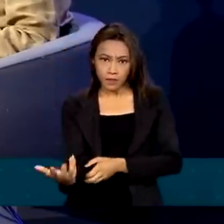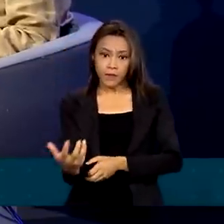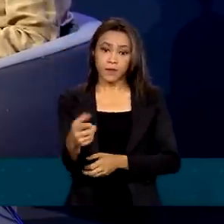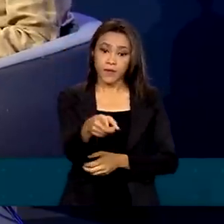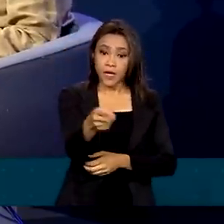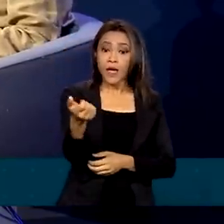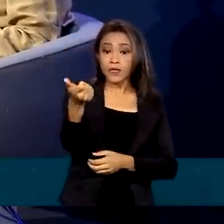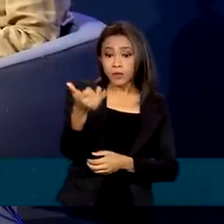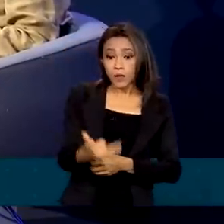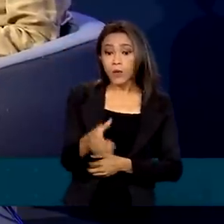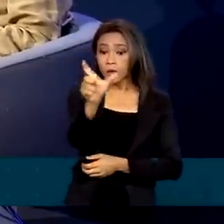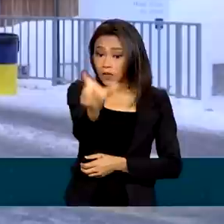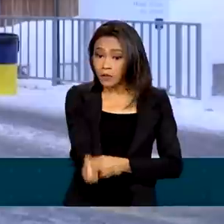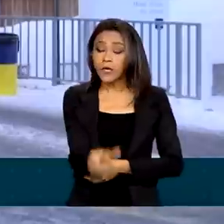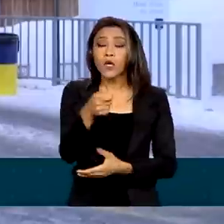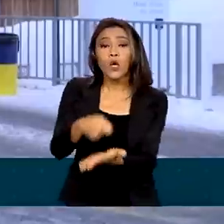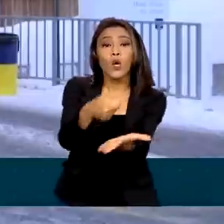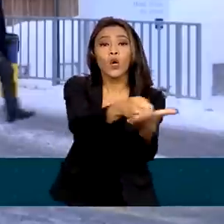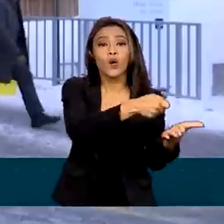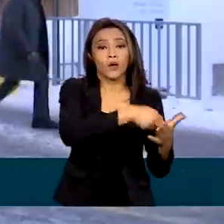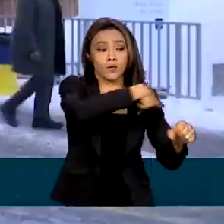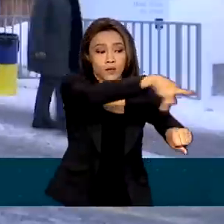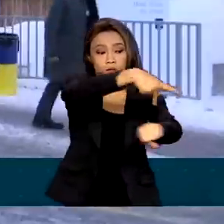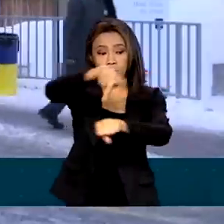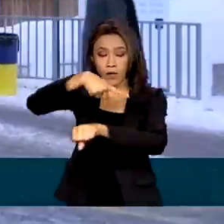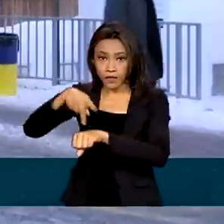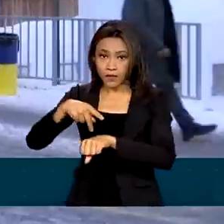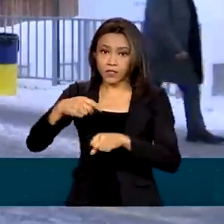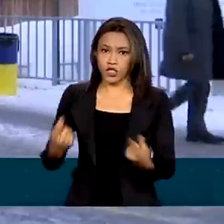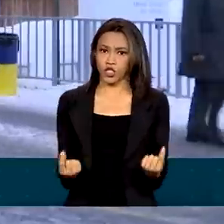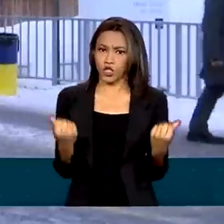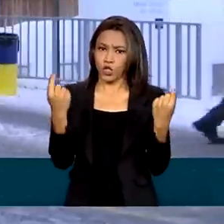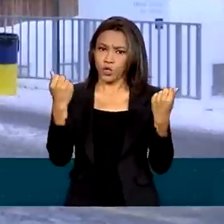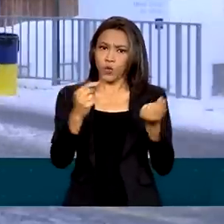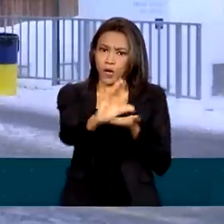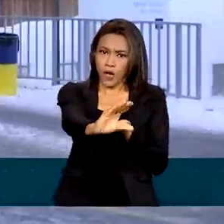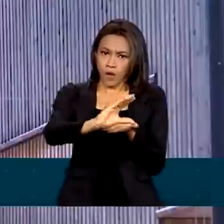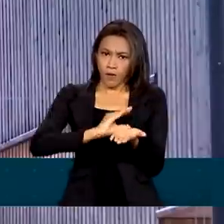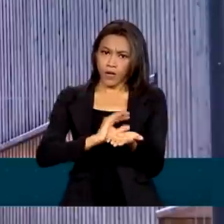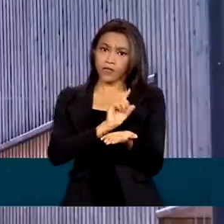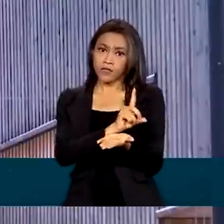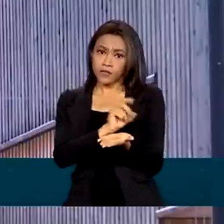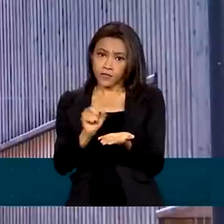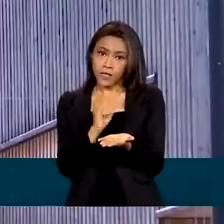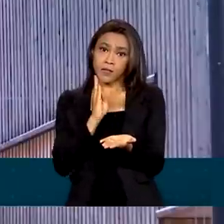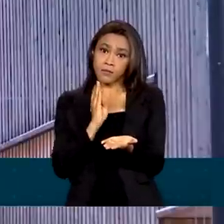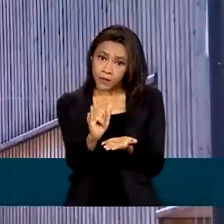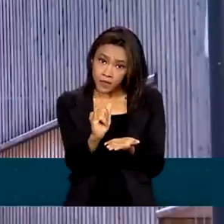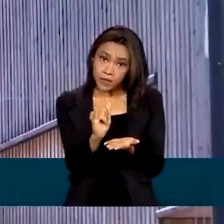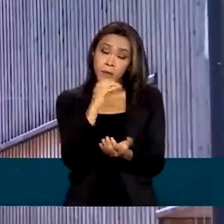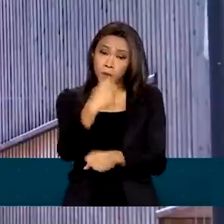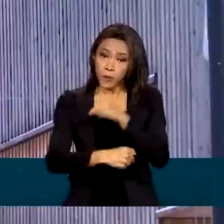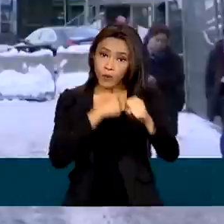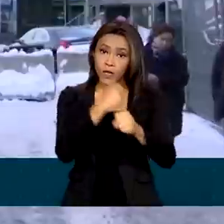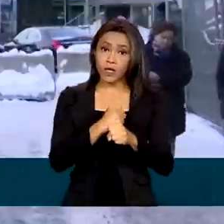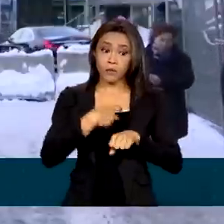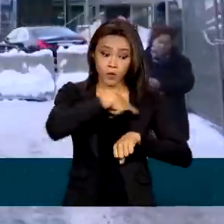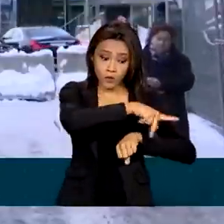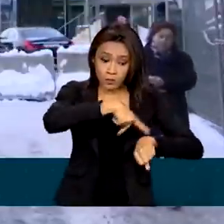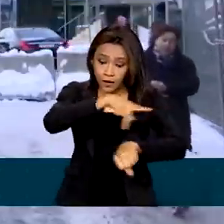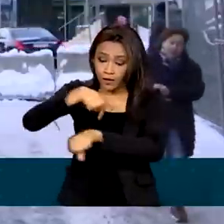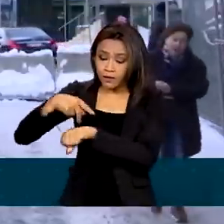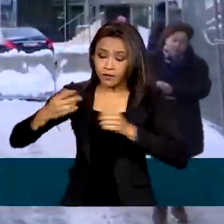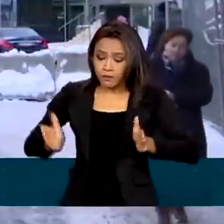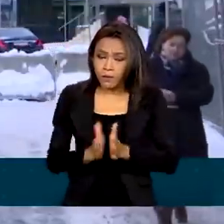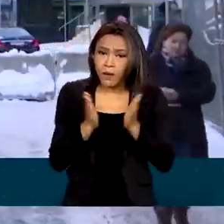cobrou dos países ricos o repasse de 100 bilhões de dólares por ano para que as nações mais pobres possam